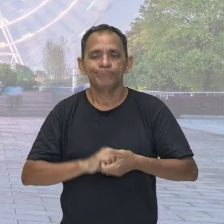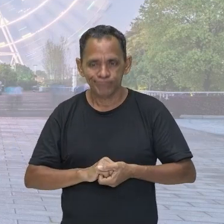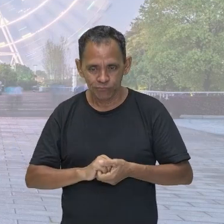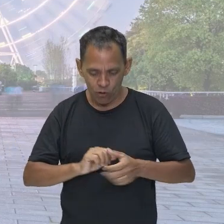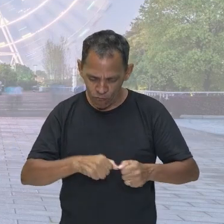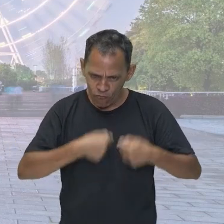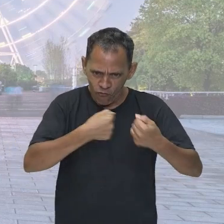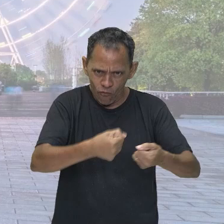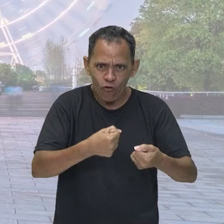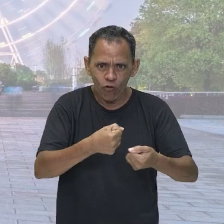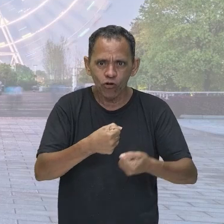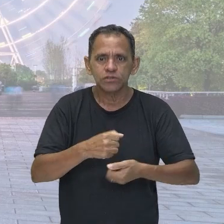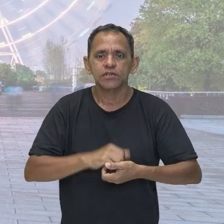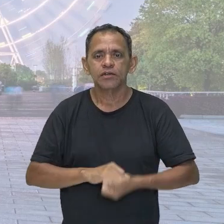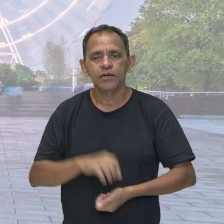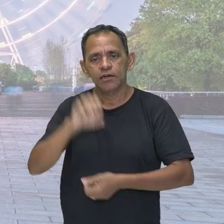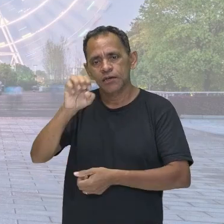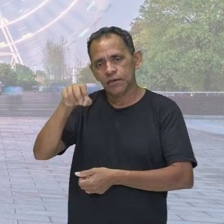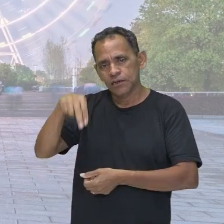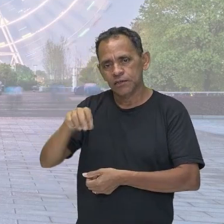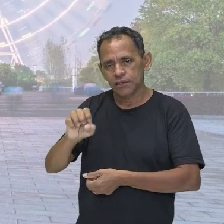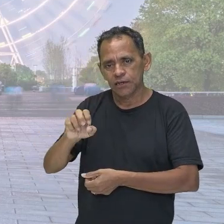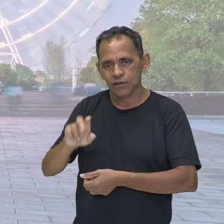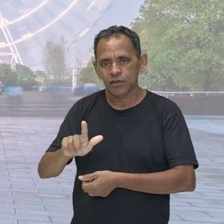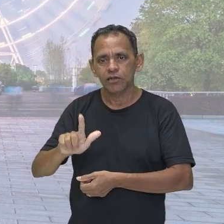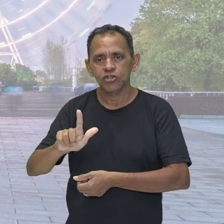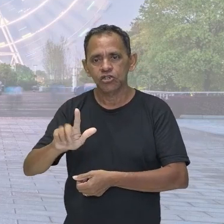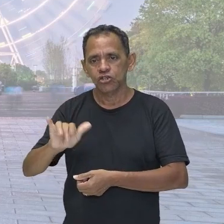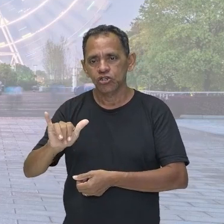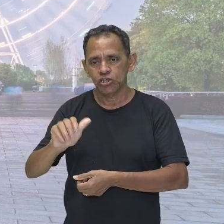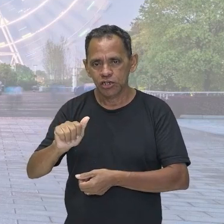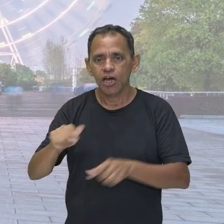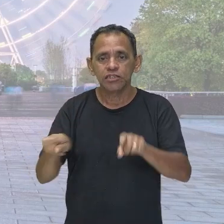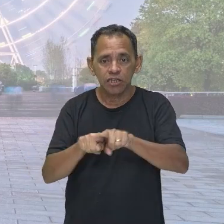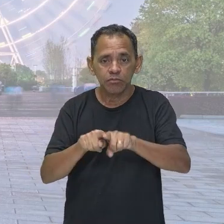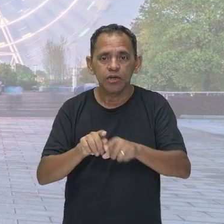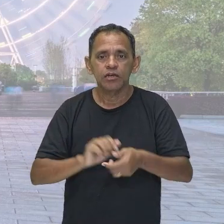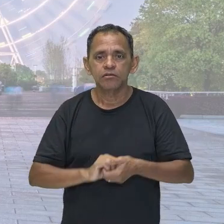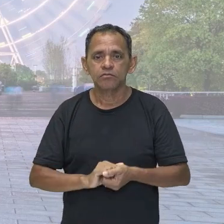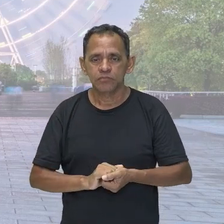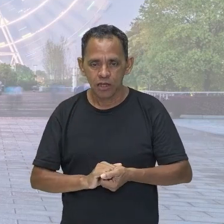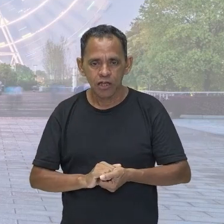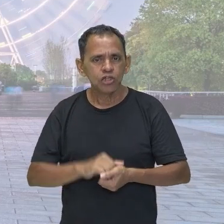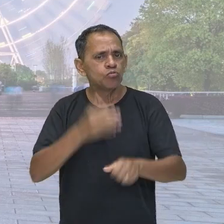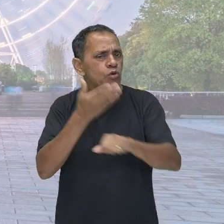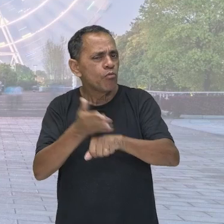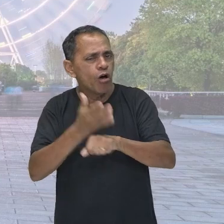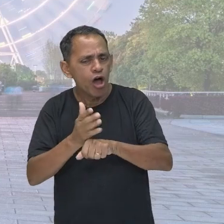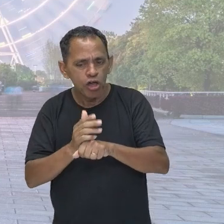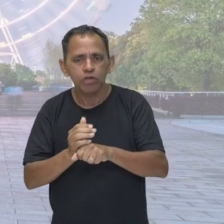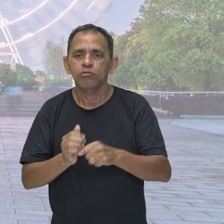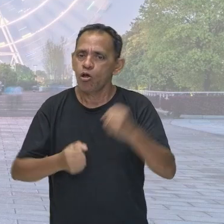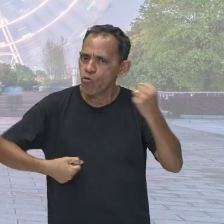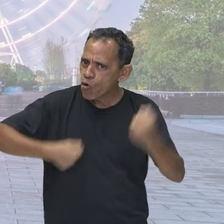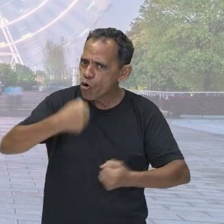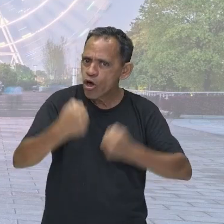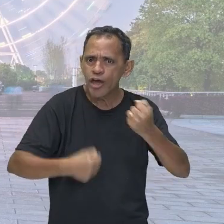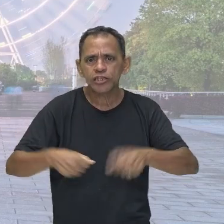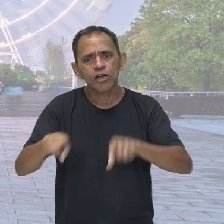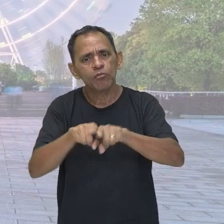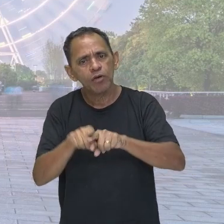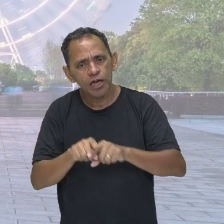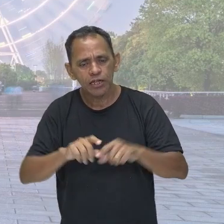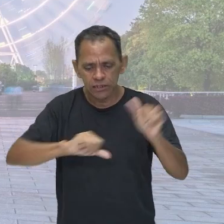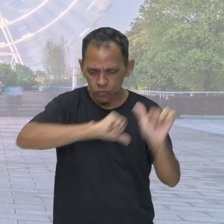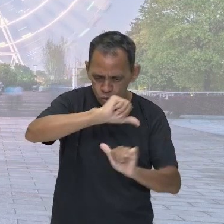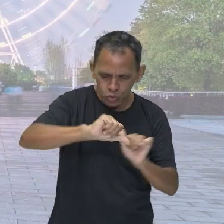A sua corrida, aquela energia ali que você gastou, vai ser transformada em um outro tipo de energia. Em um outro tipo de energia, em um outro